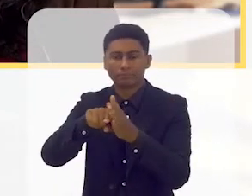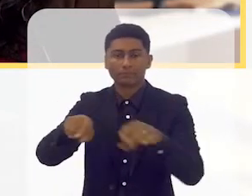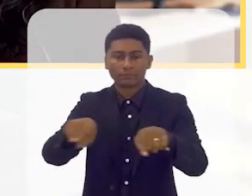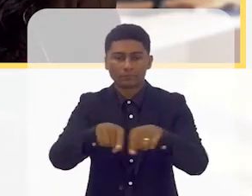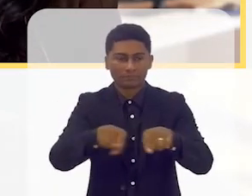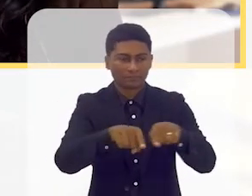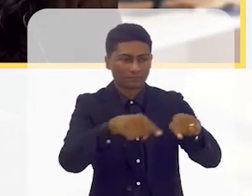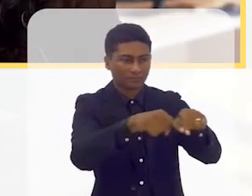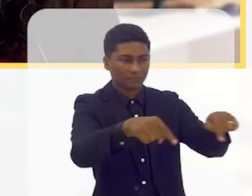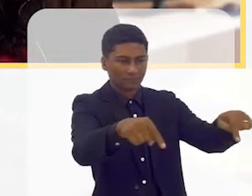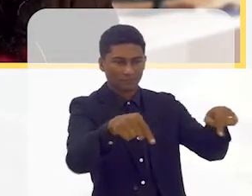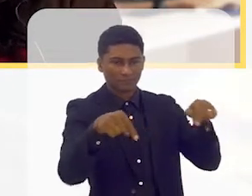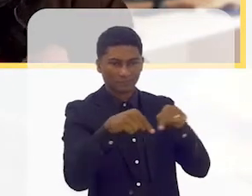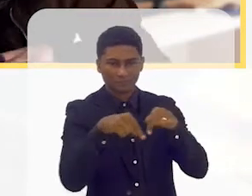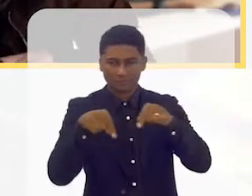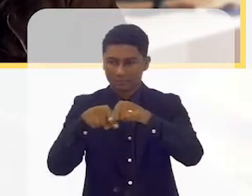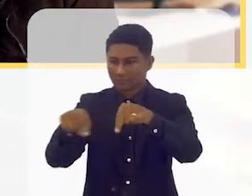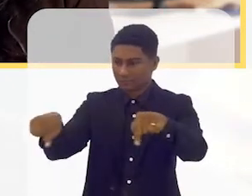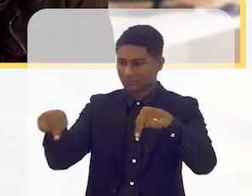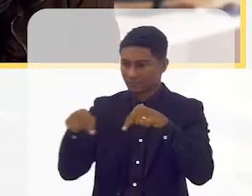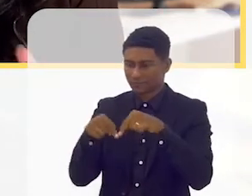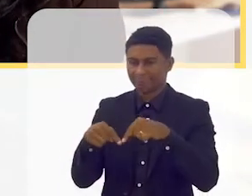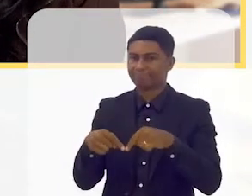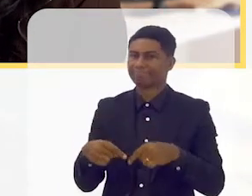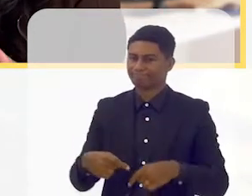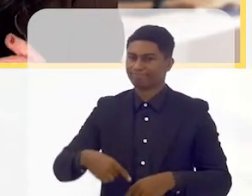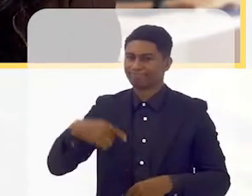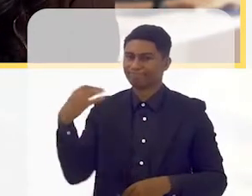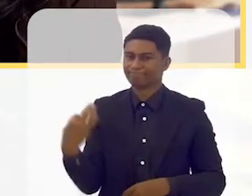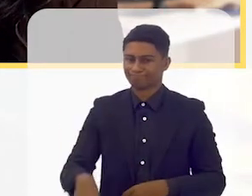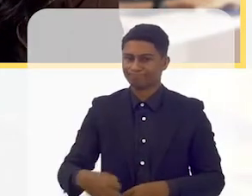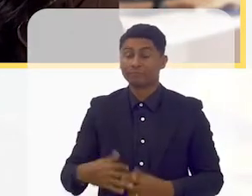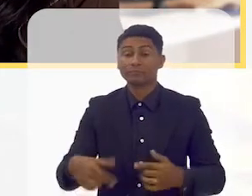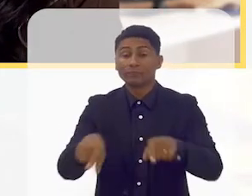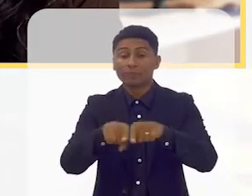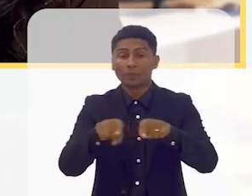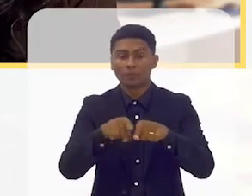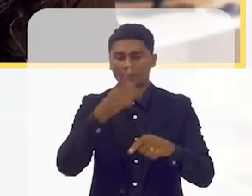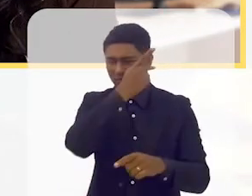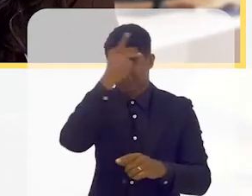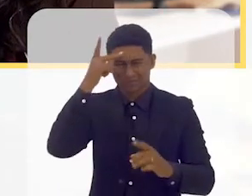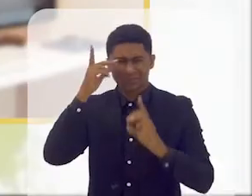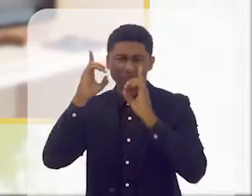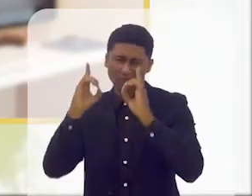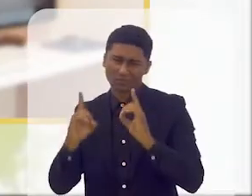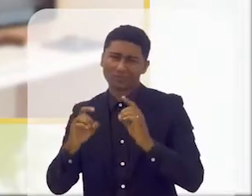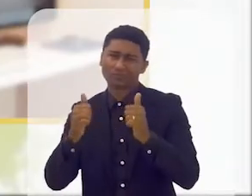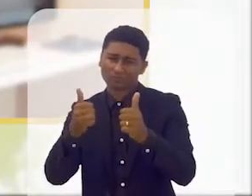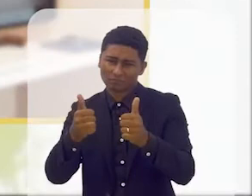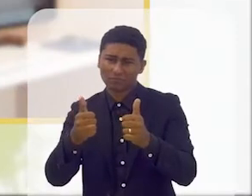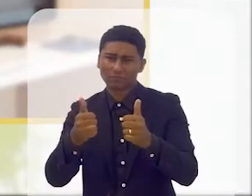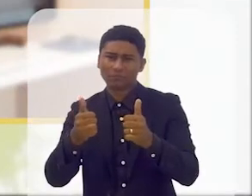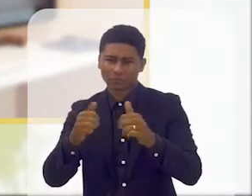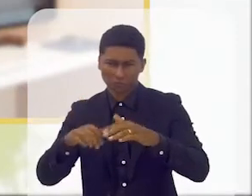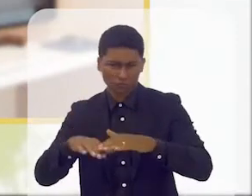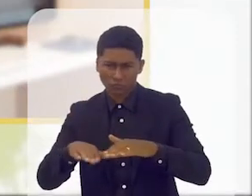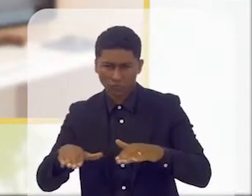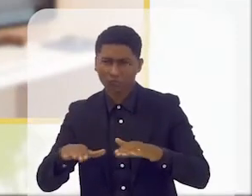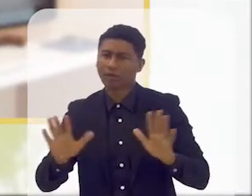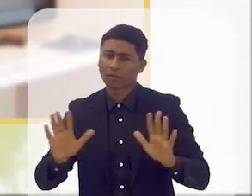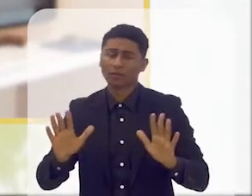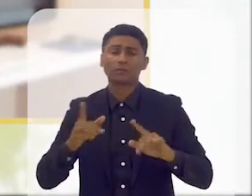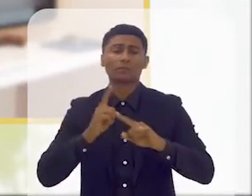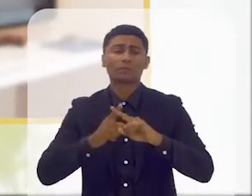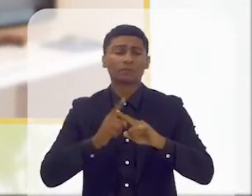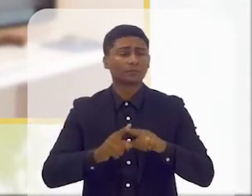na questão de sala de aula, com certeza, é entender como... E não só as pessoas com deficiência, porque cada